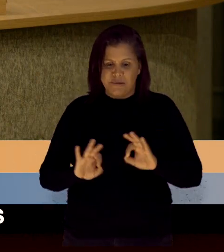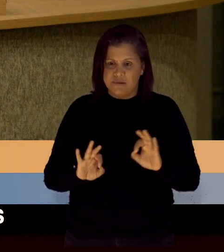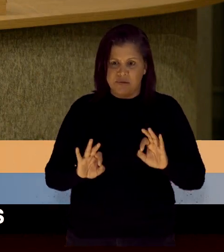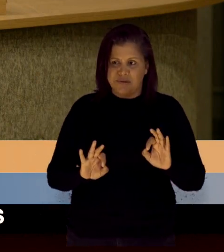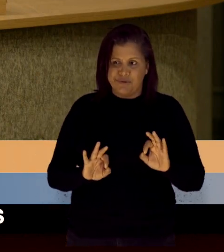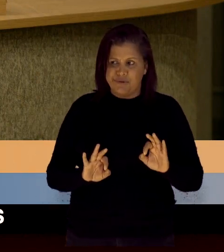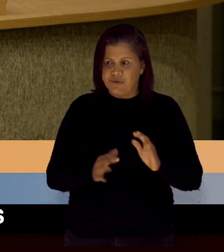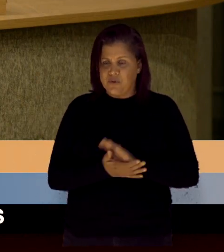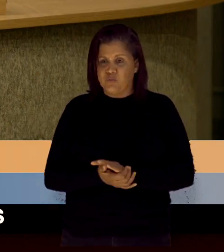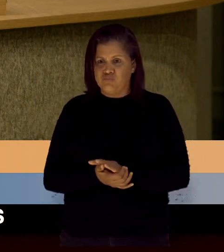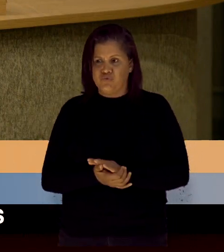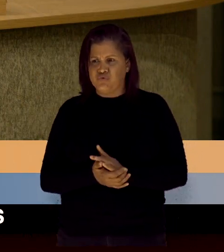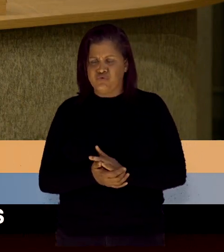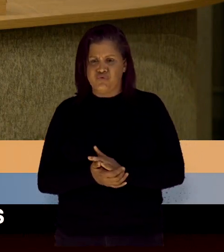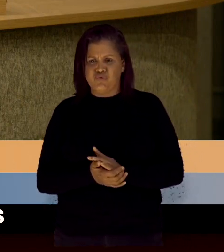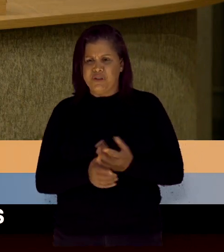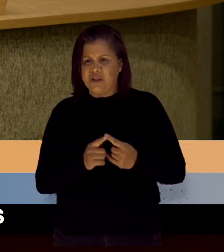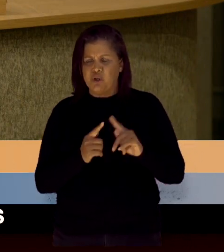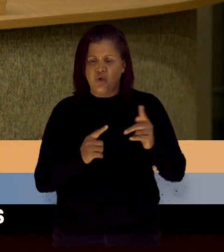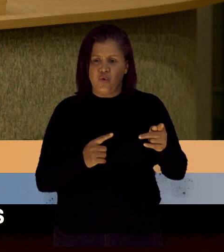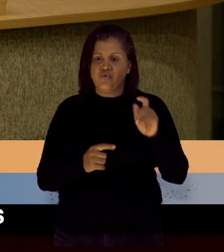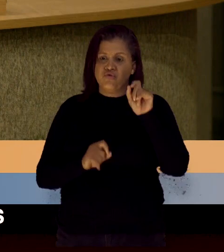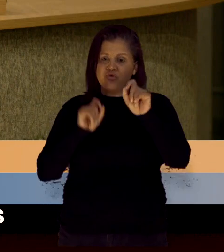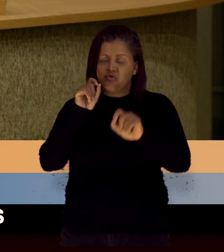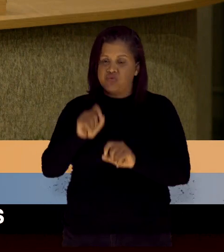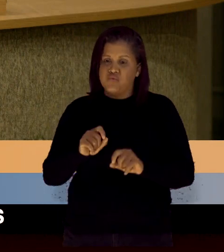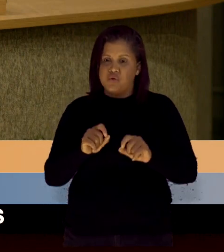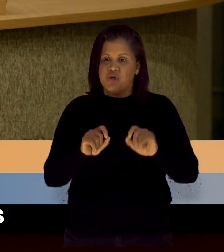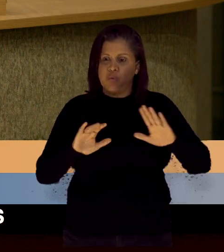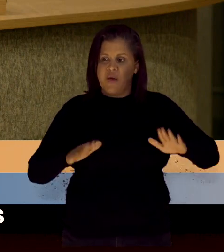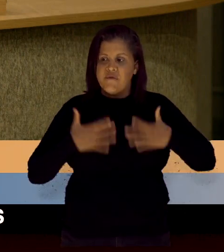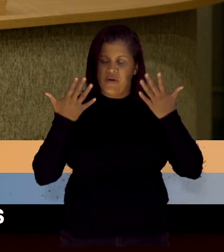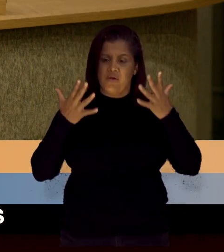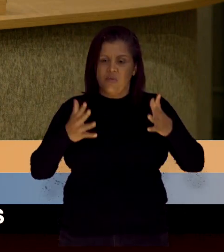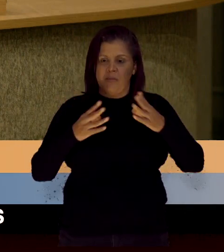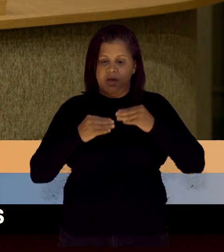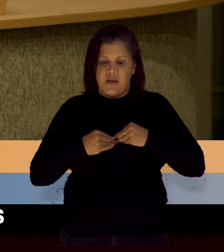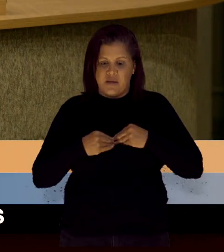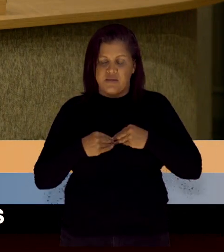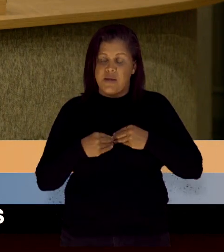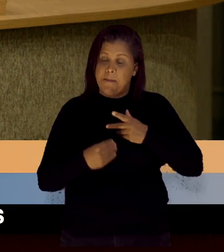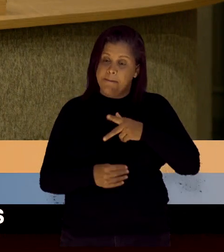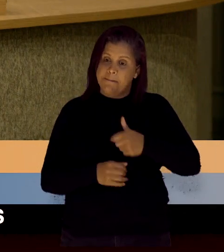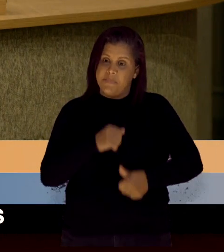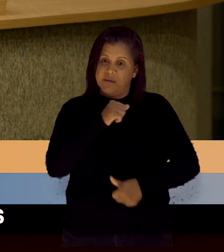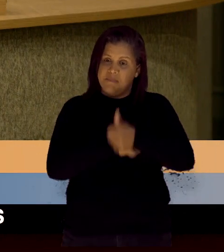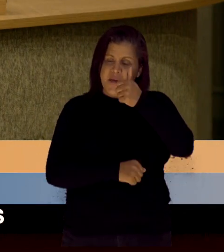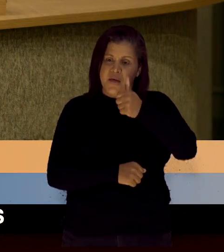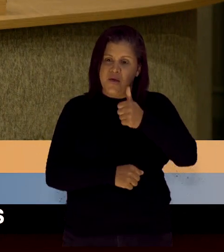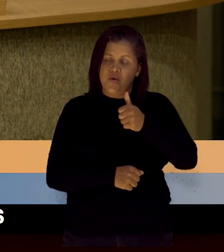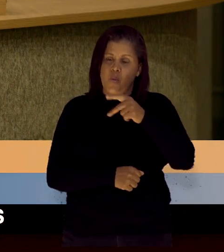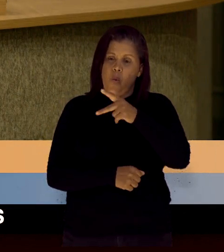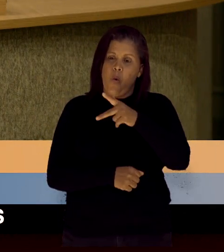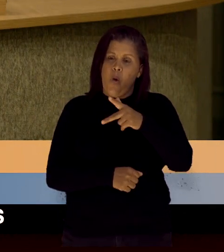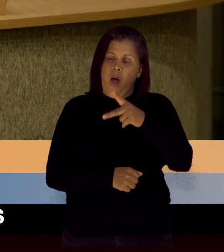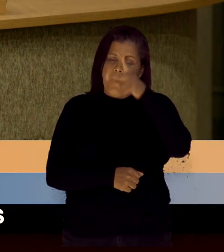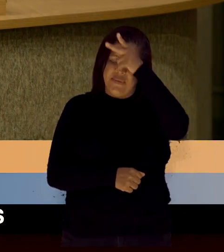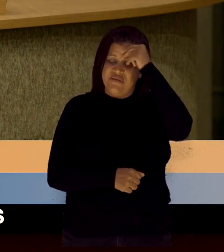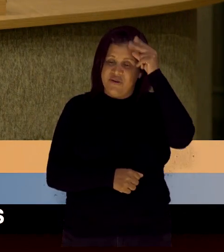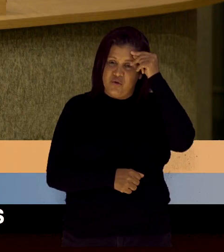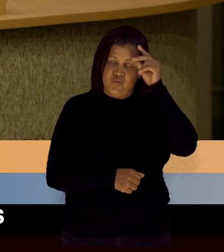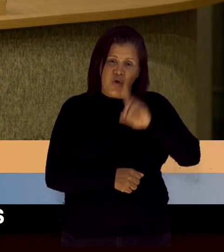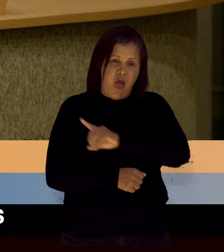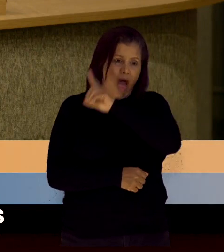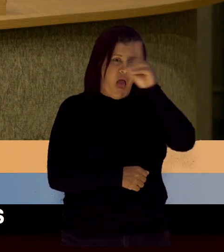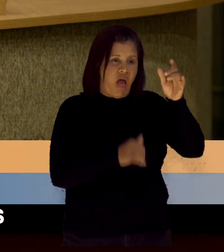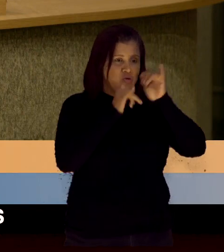de longe o que o evento merece. Primeiro a prefeitura tinha anunciado uma data, depois